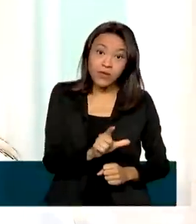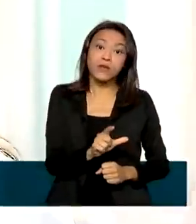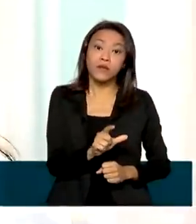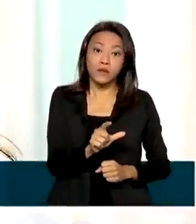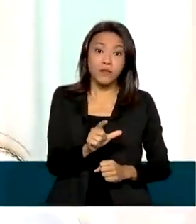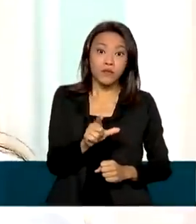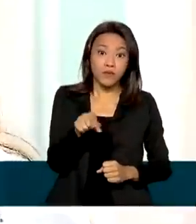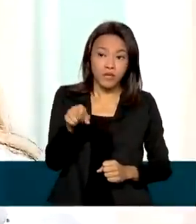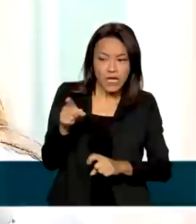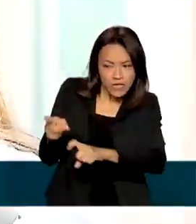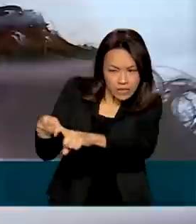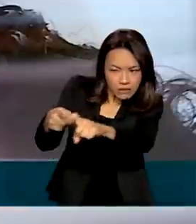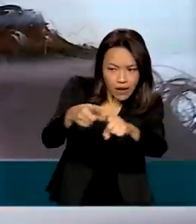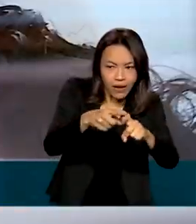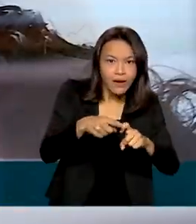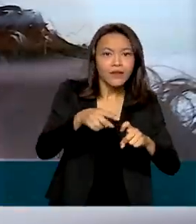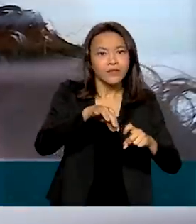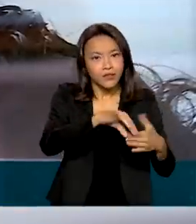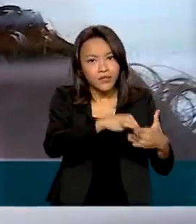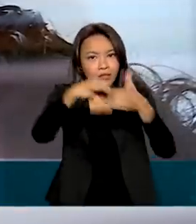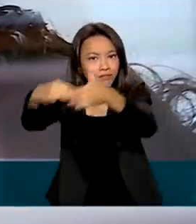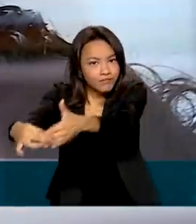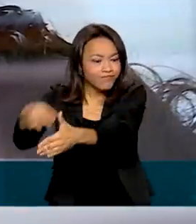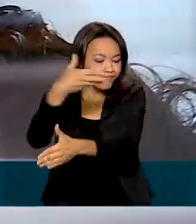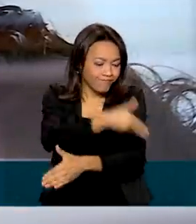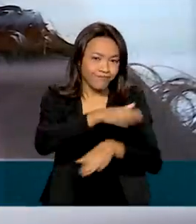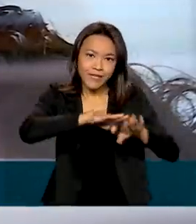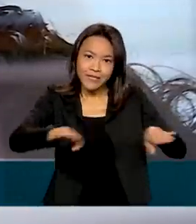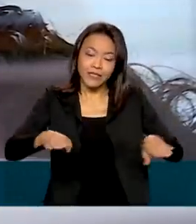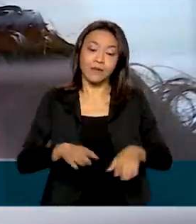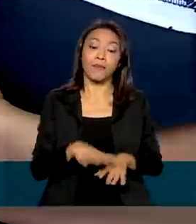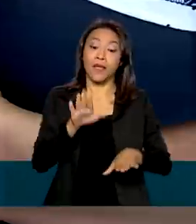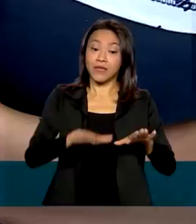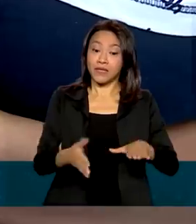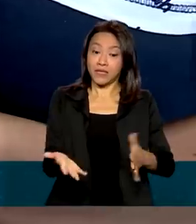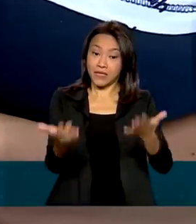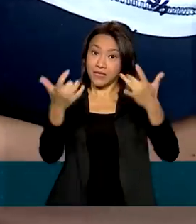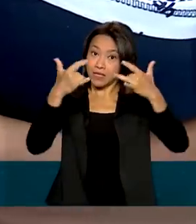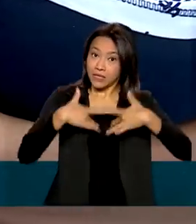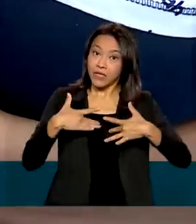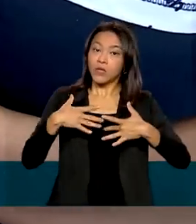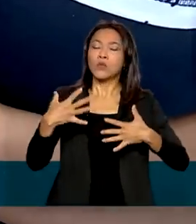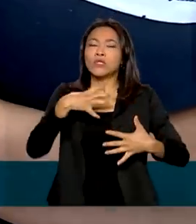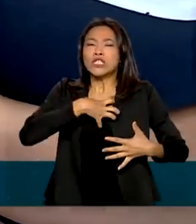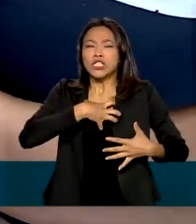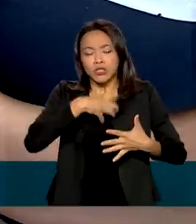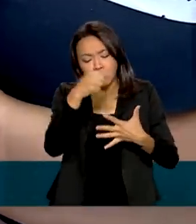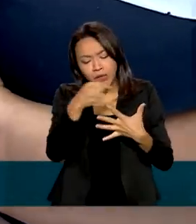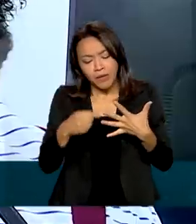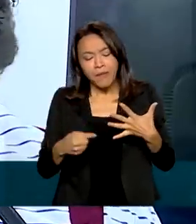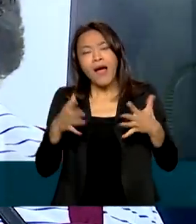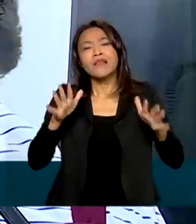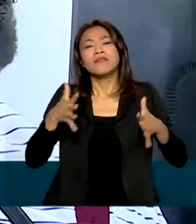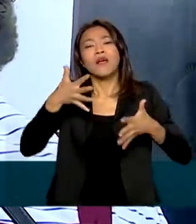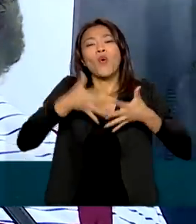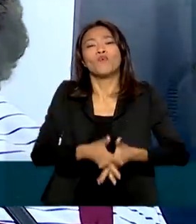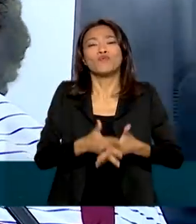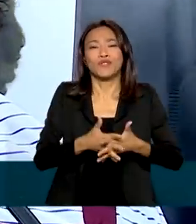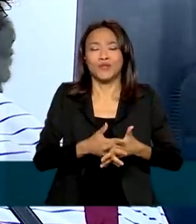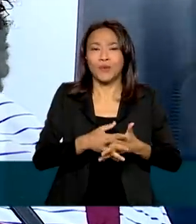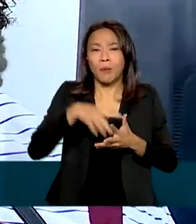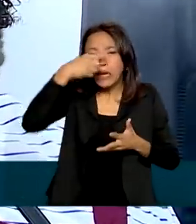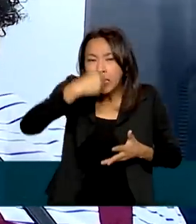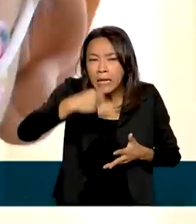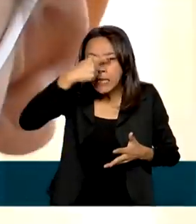médicos da linha de frente. Muitas vezes, os sintomas de um câncer infantil juvenil são confundidos com gripes